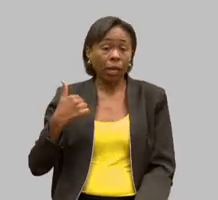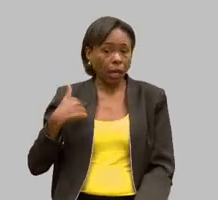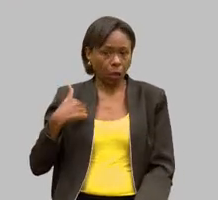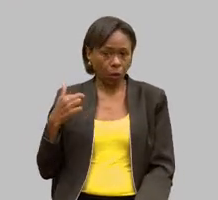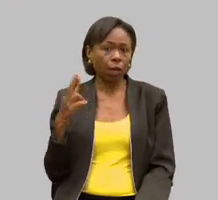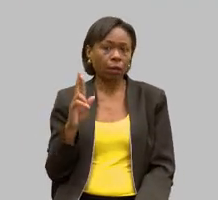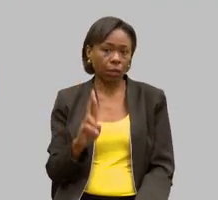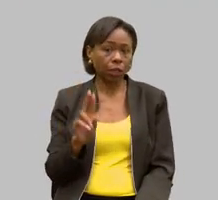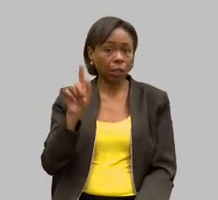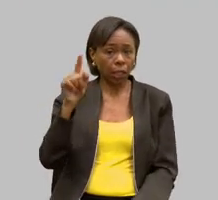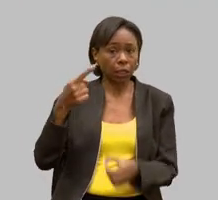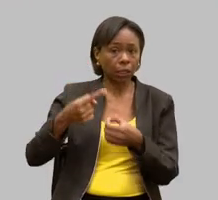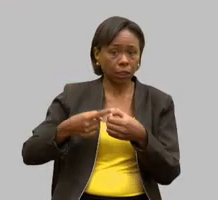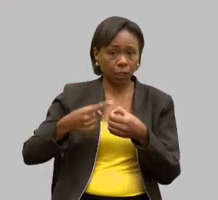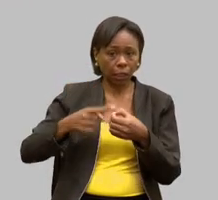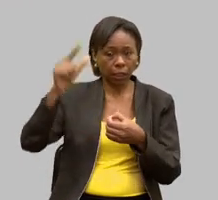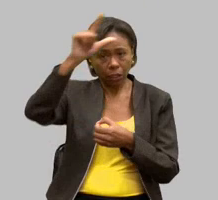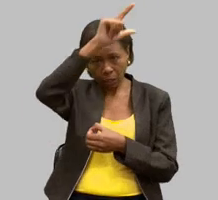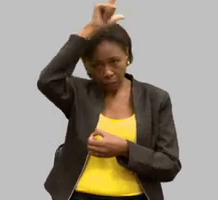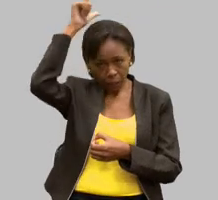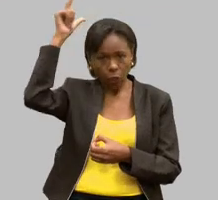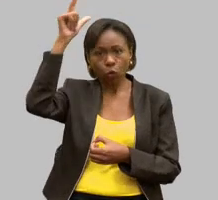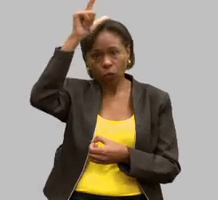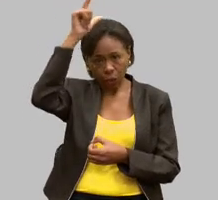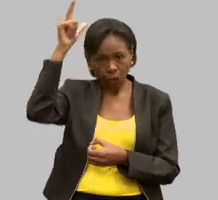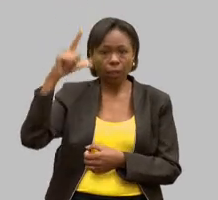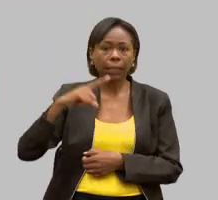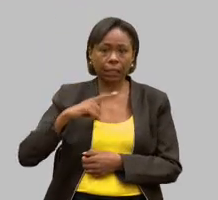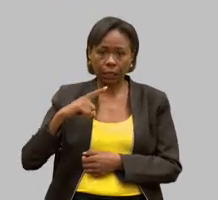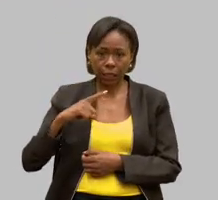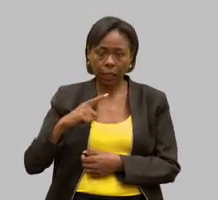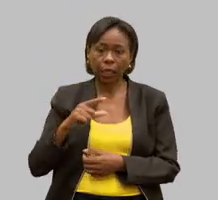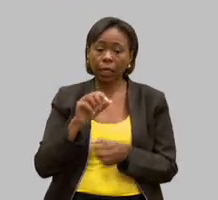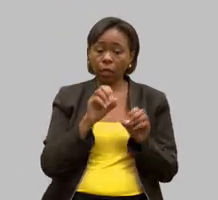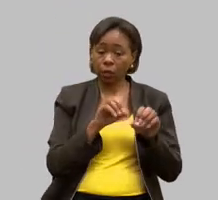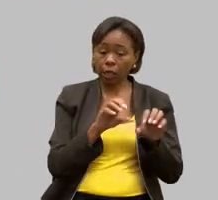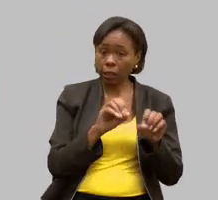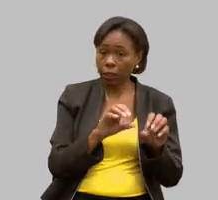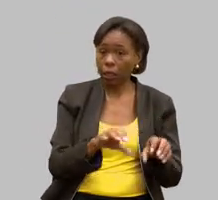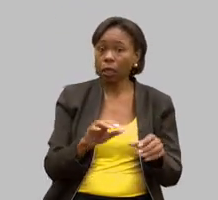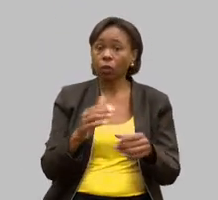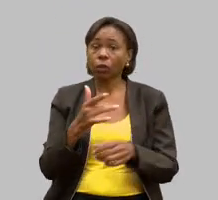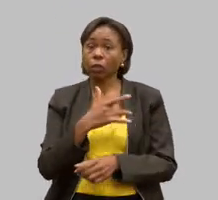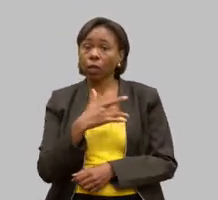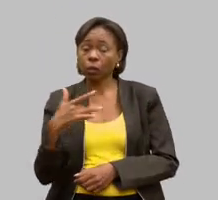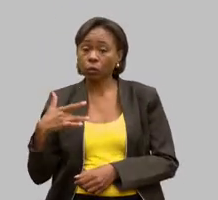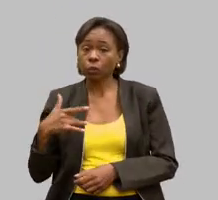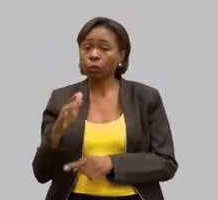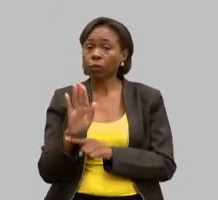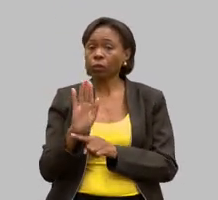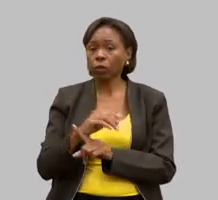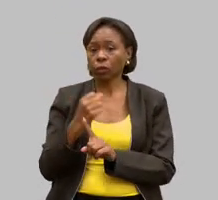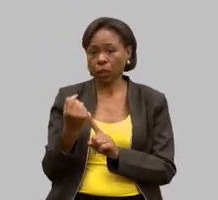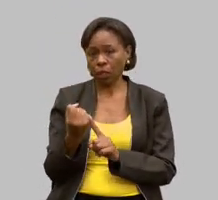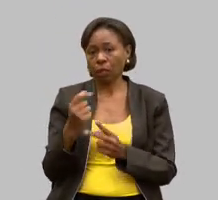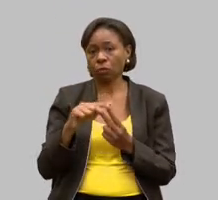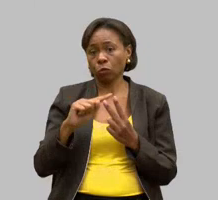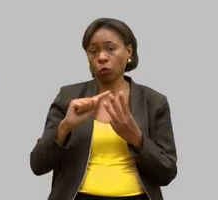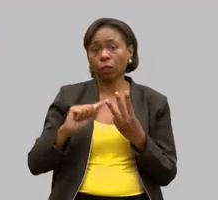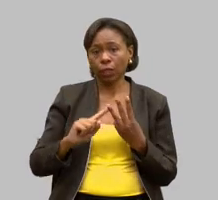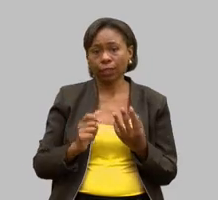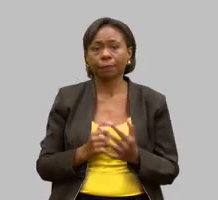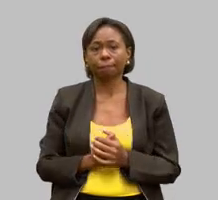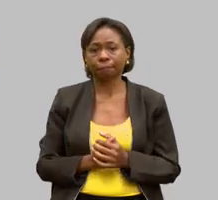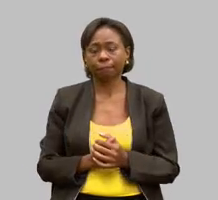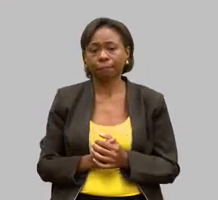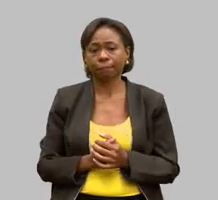Luzia trabalha as três áreas educação saúde e assistência social precisa do olhar